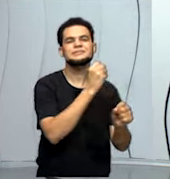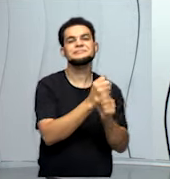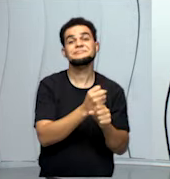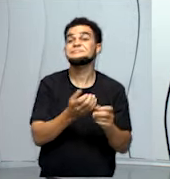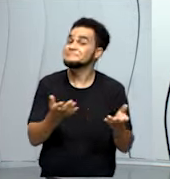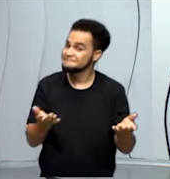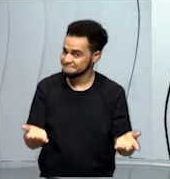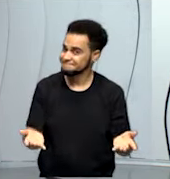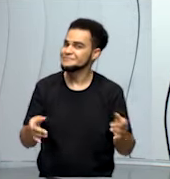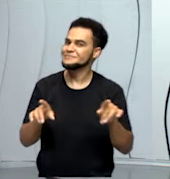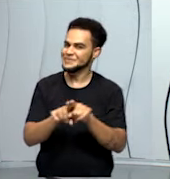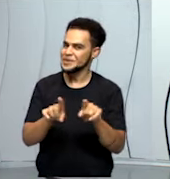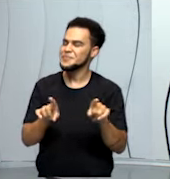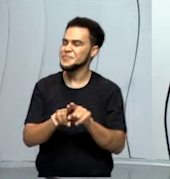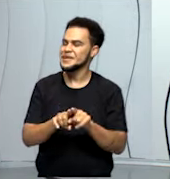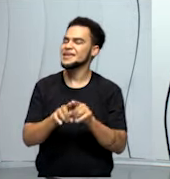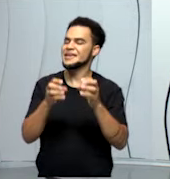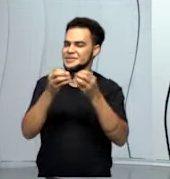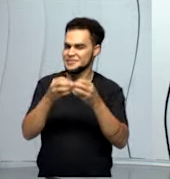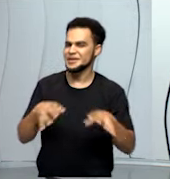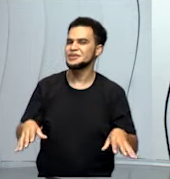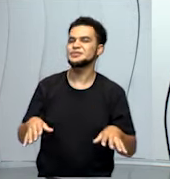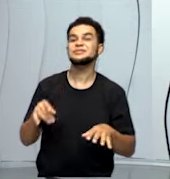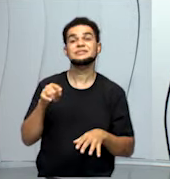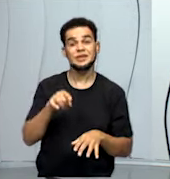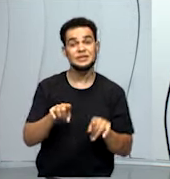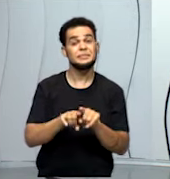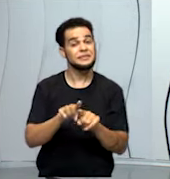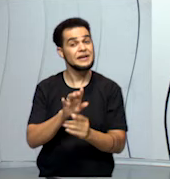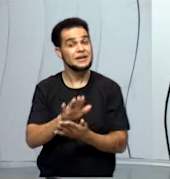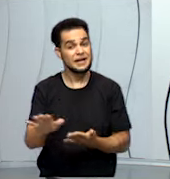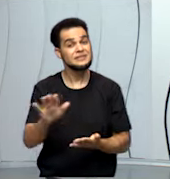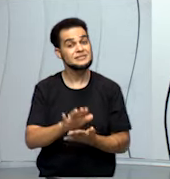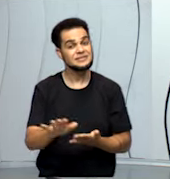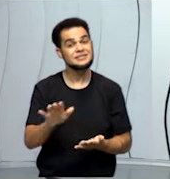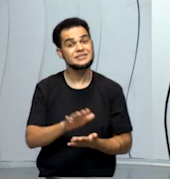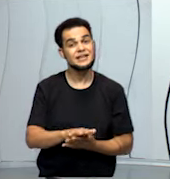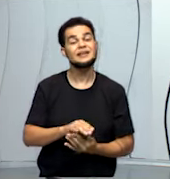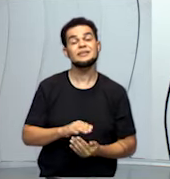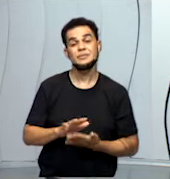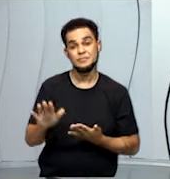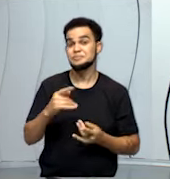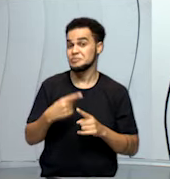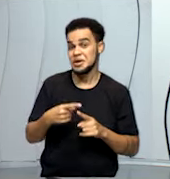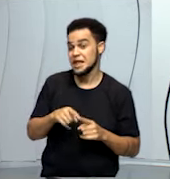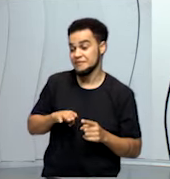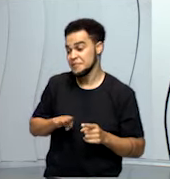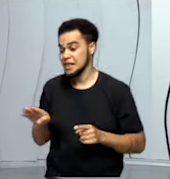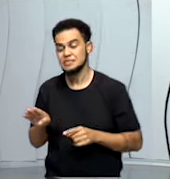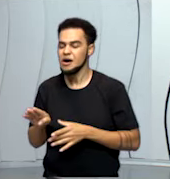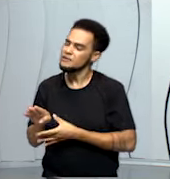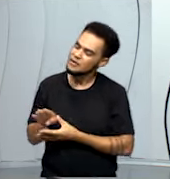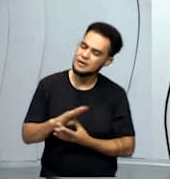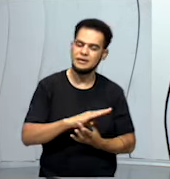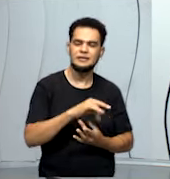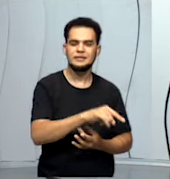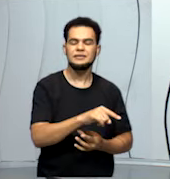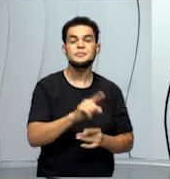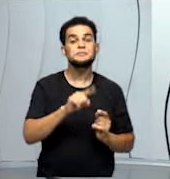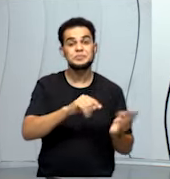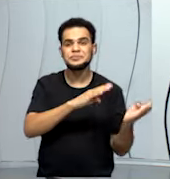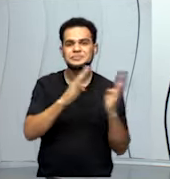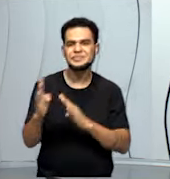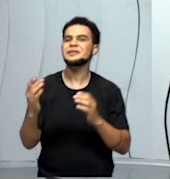dela. Então, é sim um gasto de água, é sim um processo que precisa